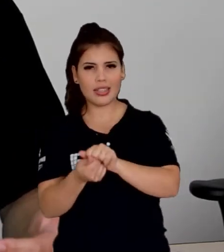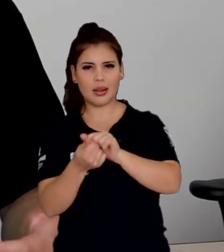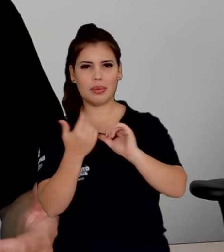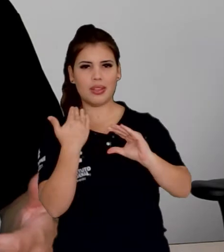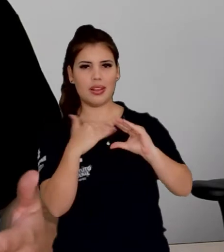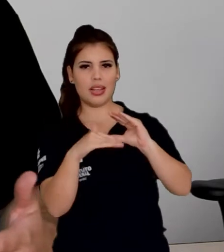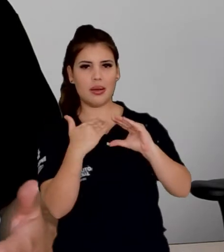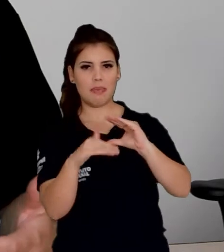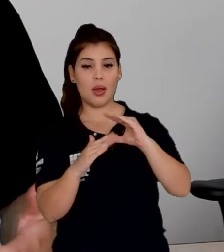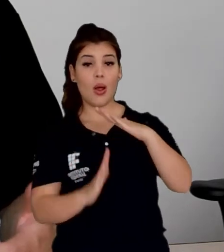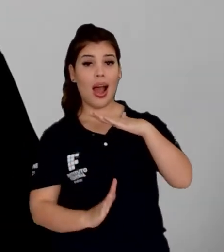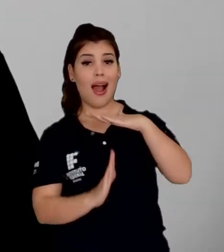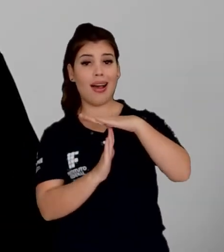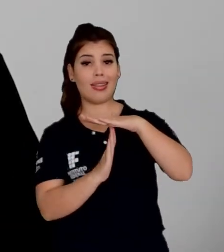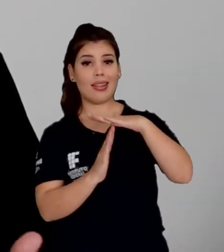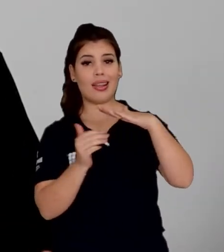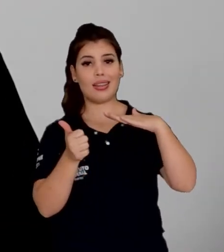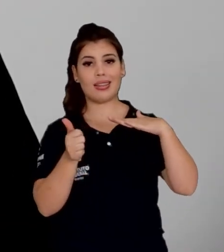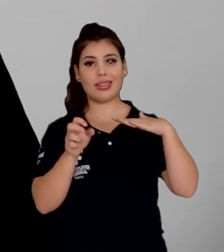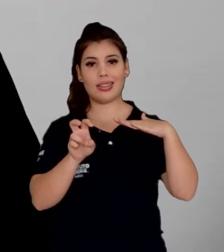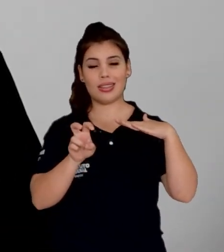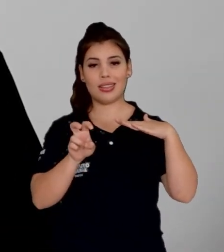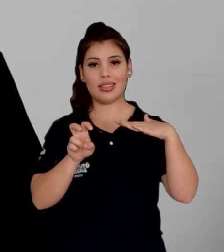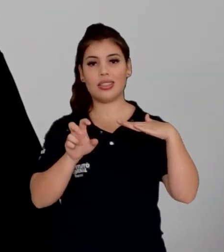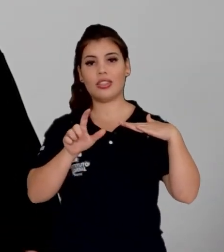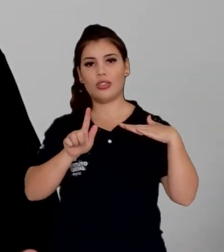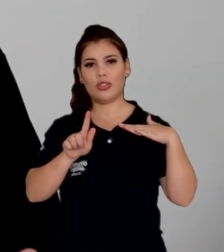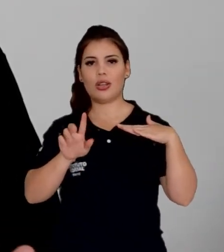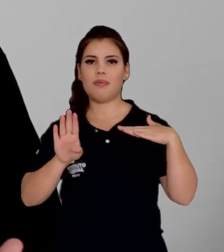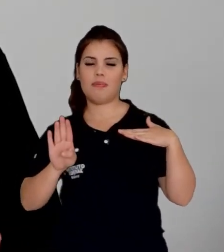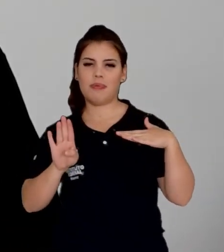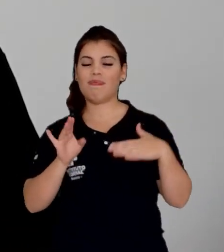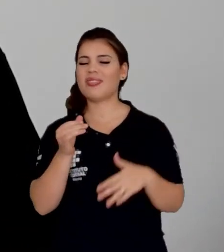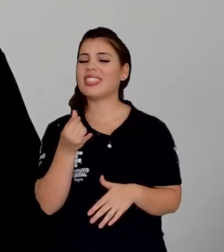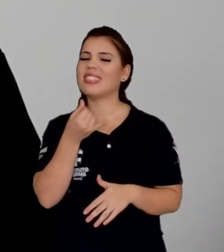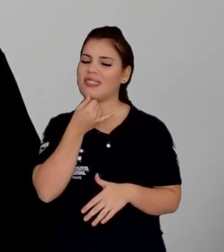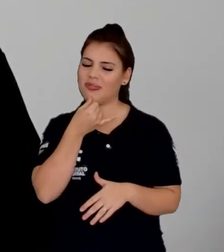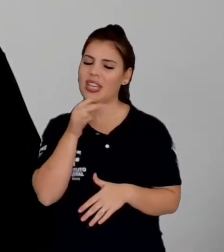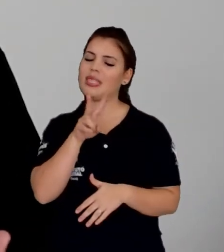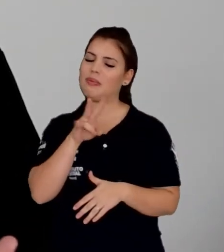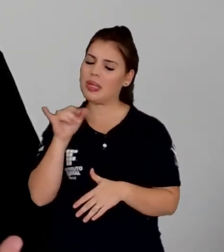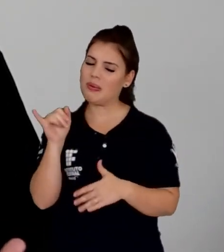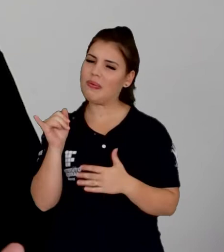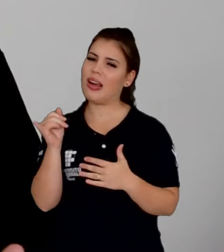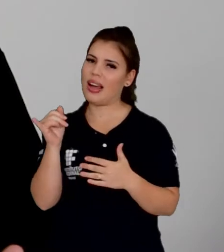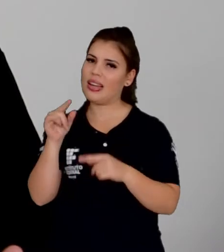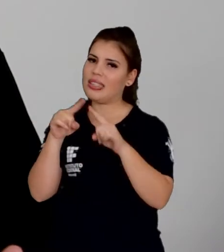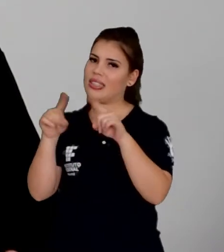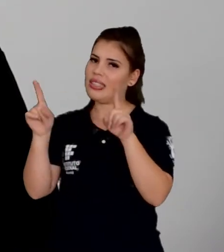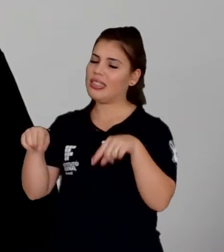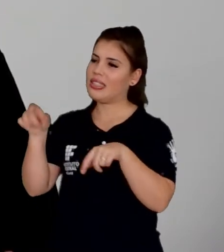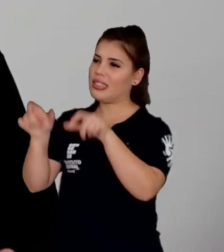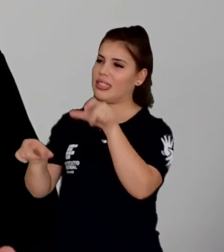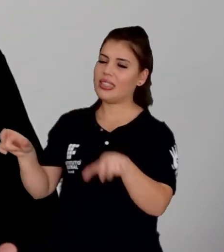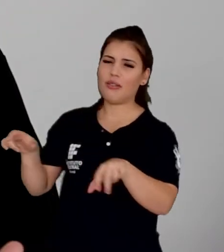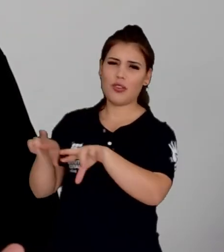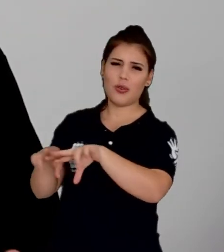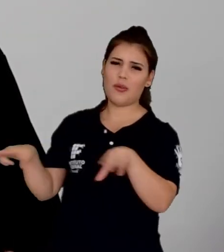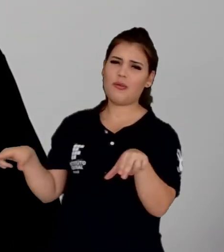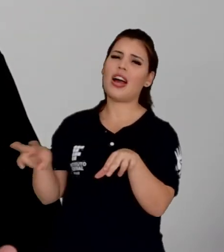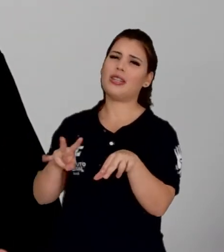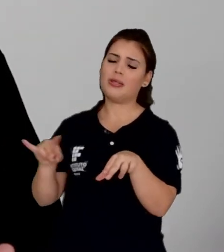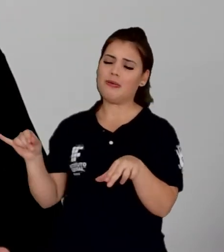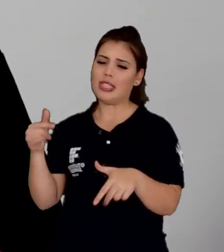dentro da faixa de 15 giga. Infelizmente, essa é uma situação que pega e vai atrapalhar muito os trabalhos da instituição, porque nós